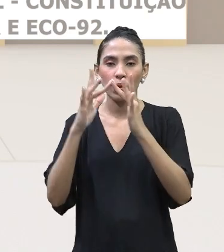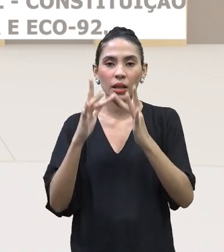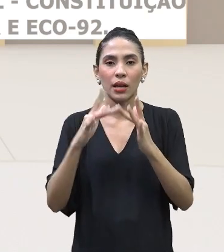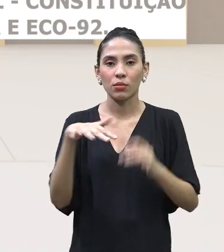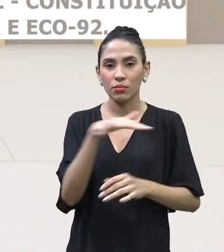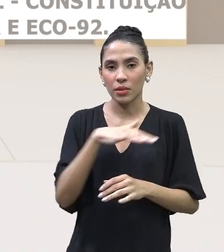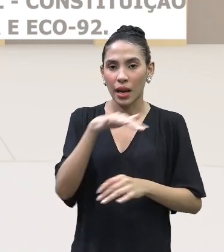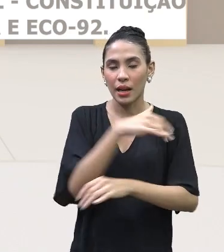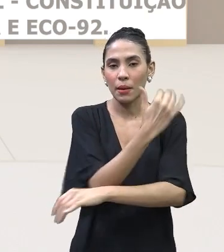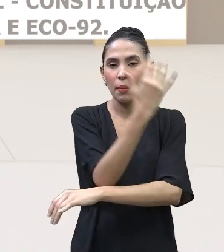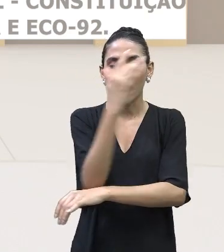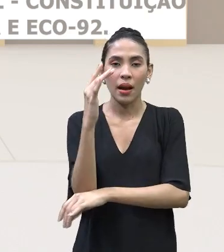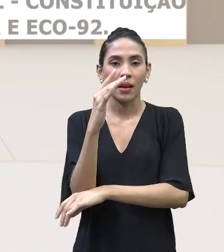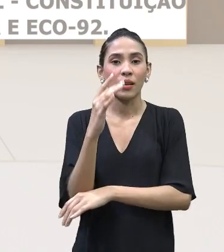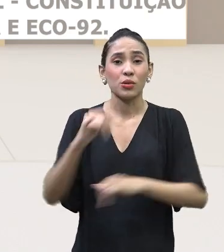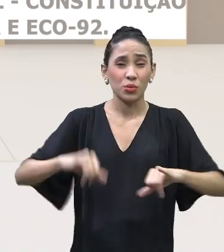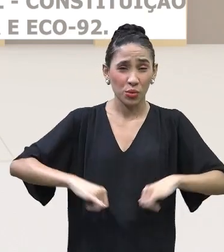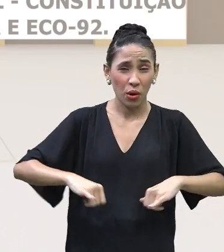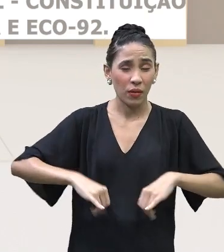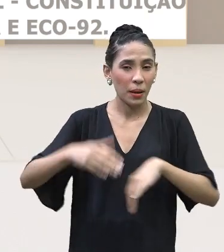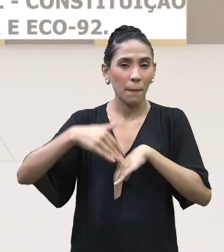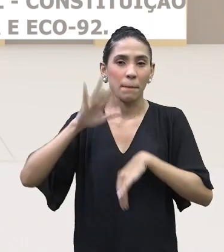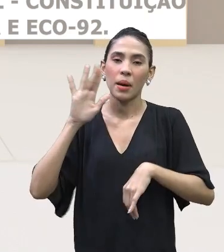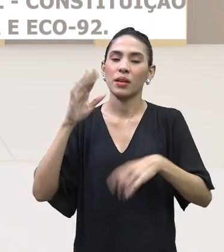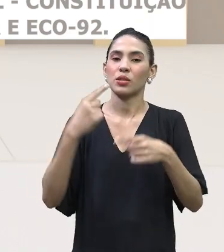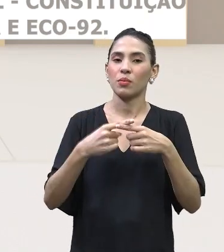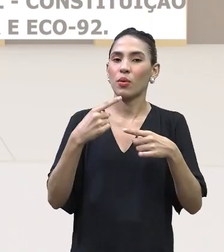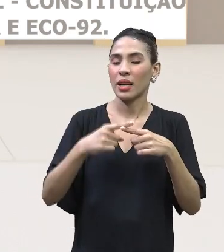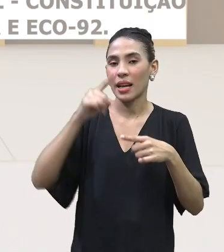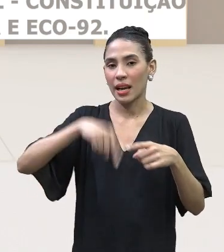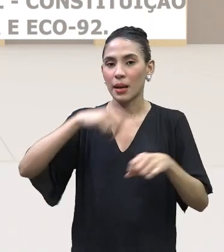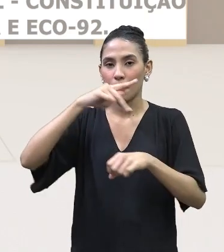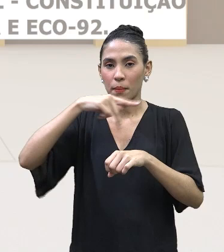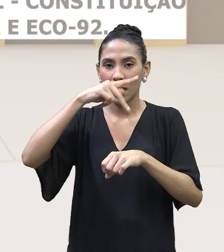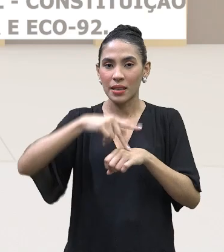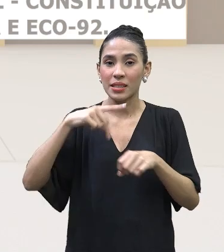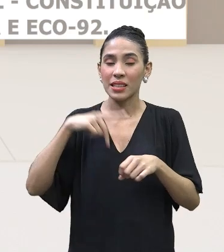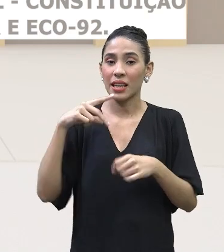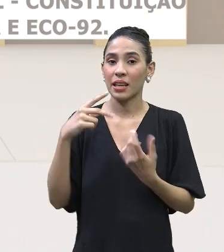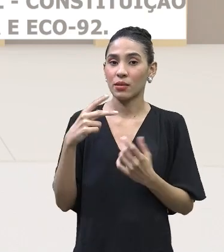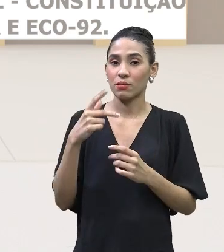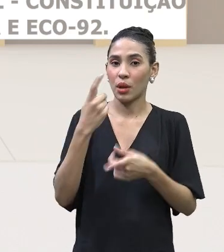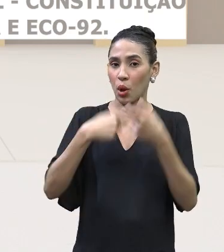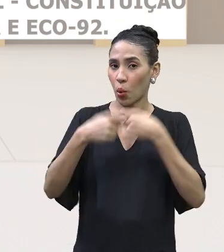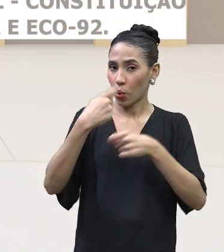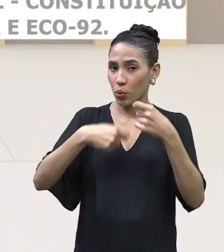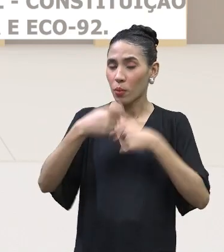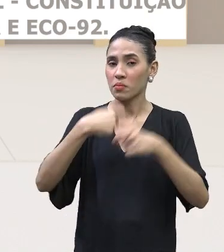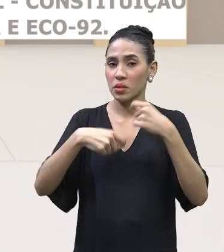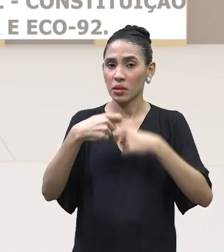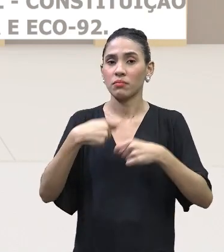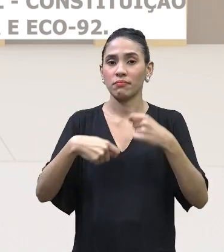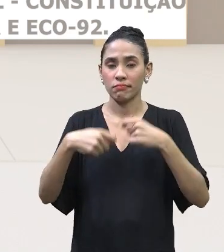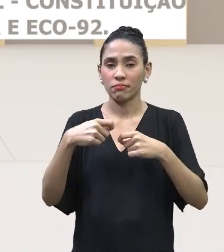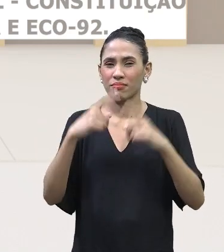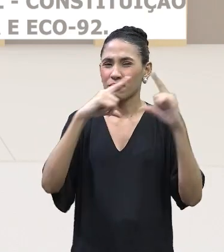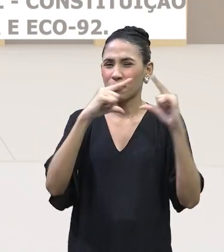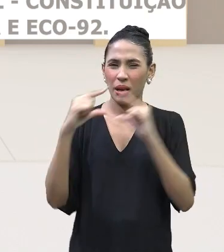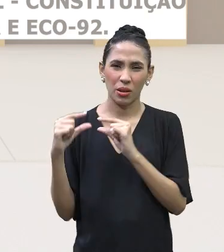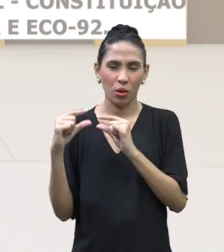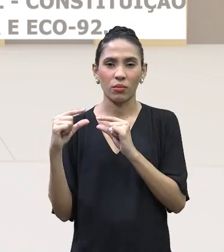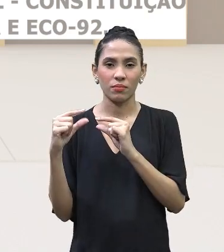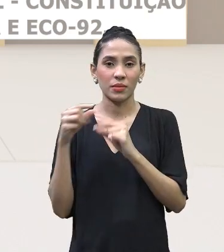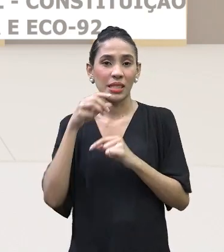tanto, e sofrem muito mais, até porque são países que têm um poder aquisitivo, um poder financeiro, econômico, menor